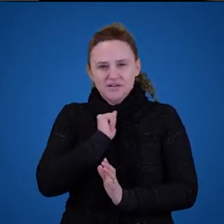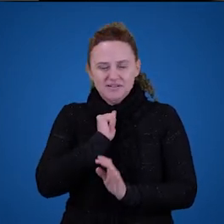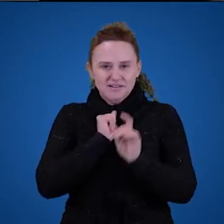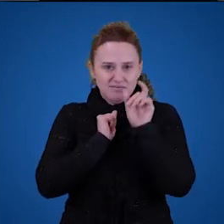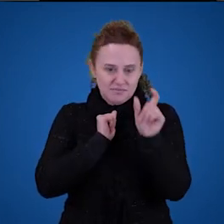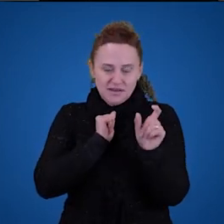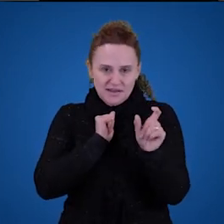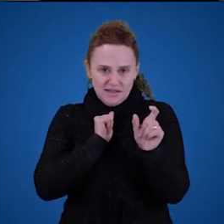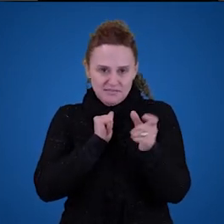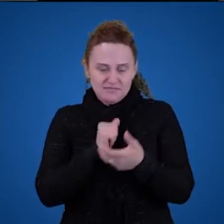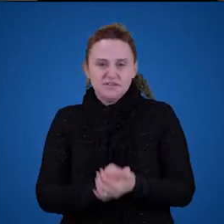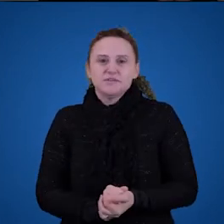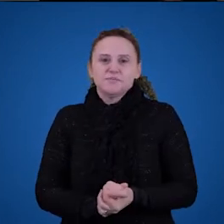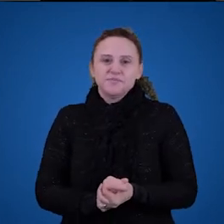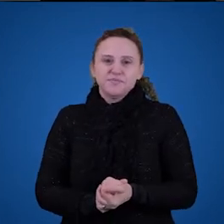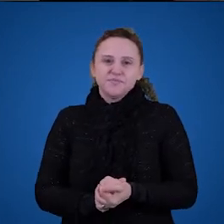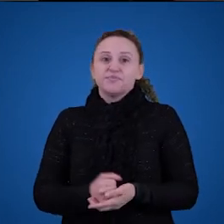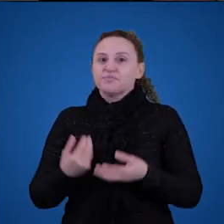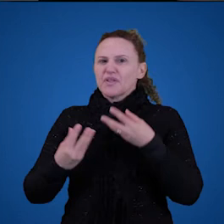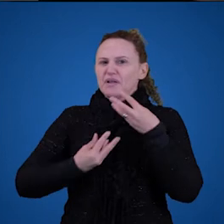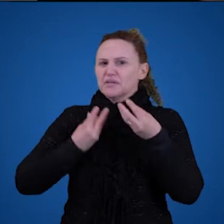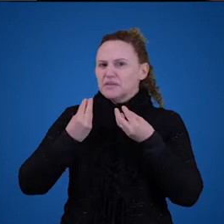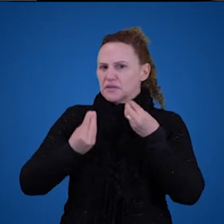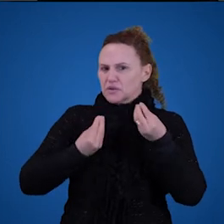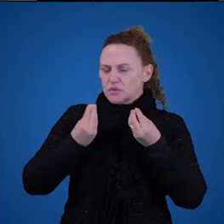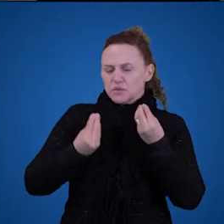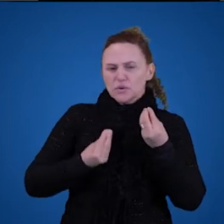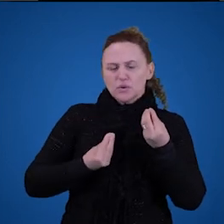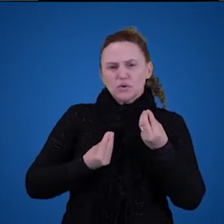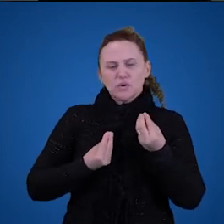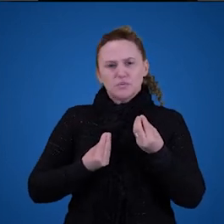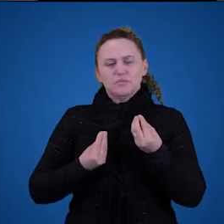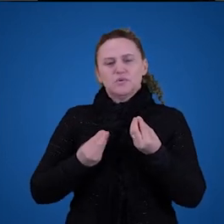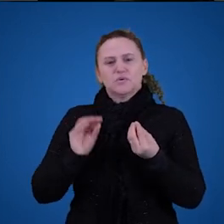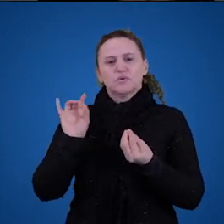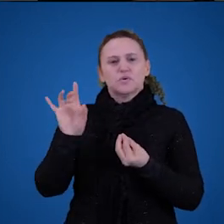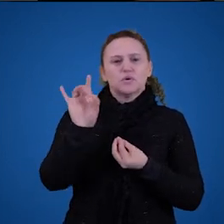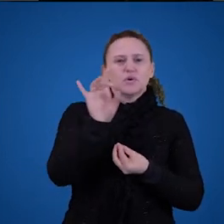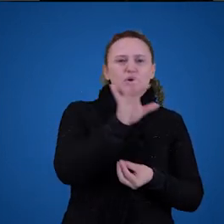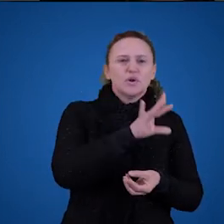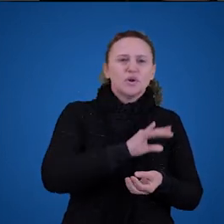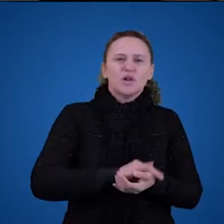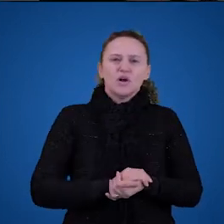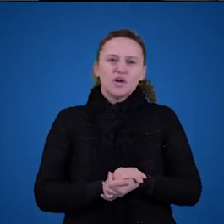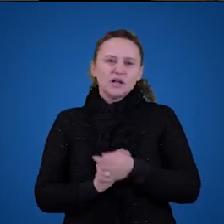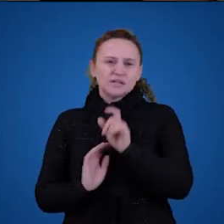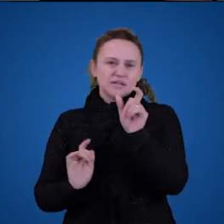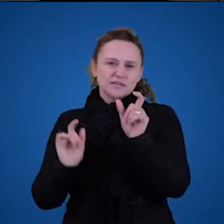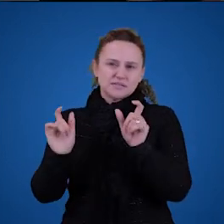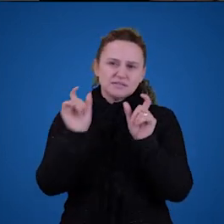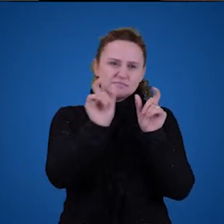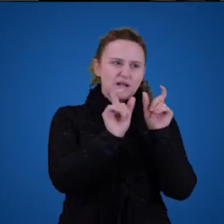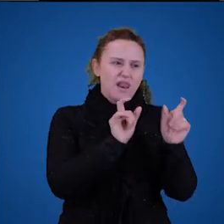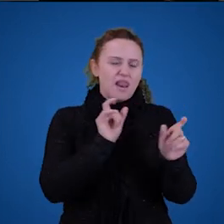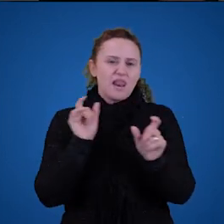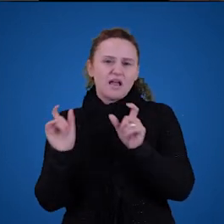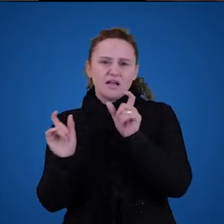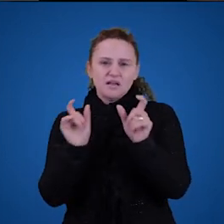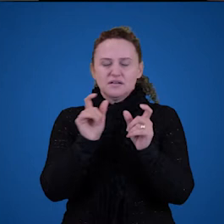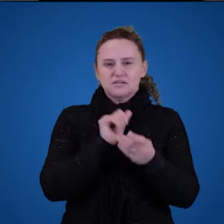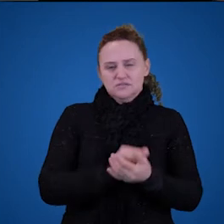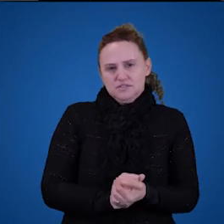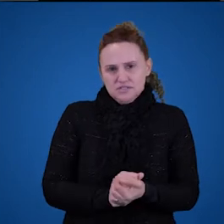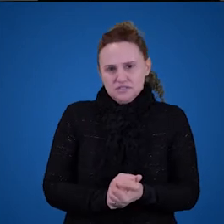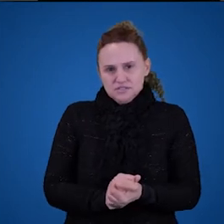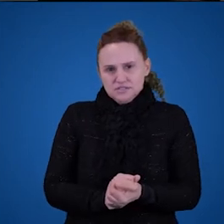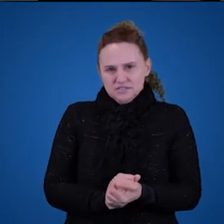etiqueta num objeto. Mas como a gente etiqueta objetos, ou melhor dizendo, como o mecanismo de falar essa palavra